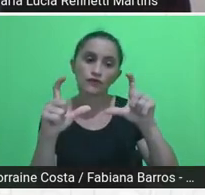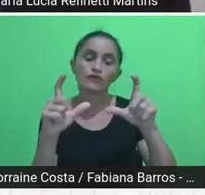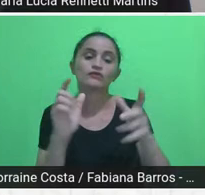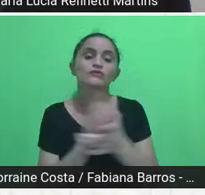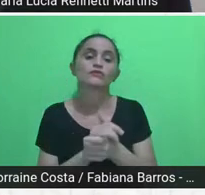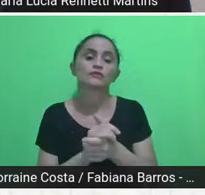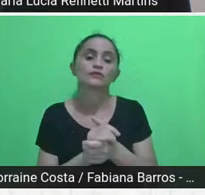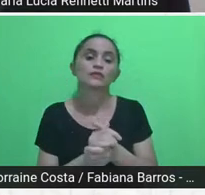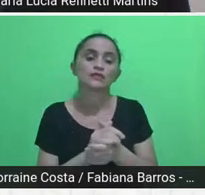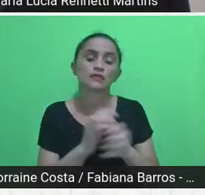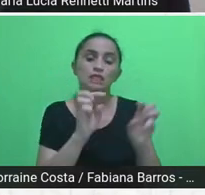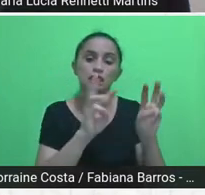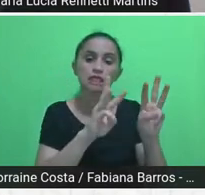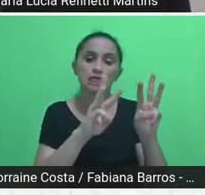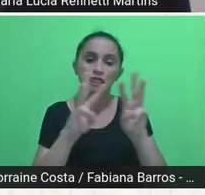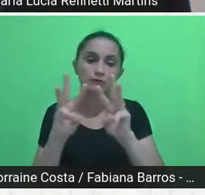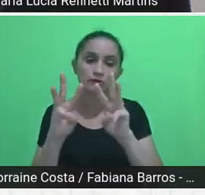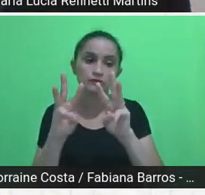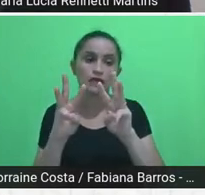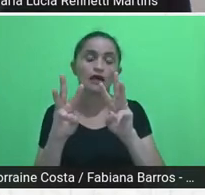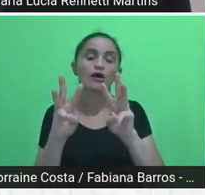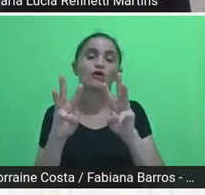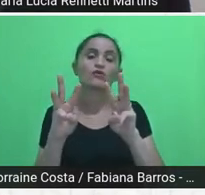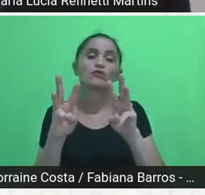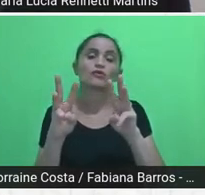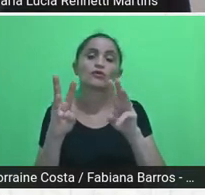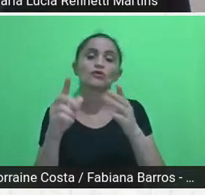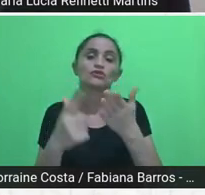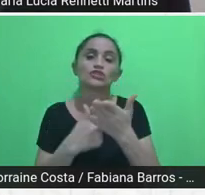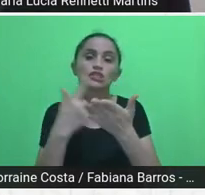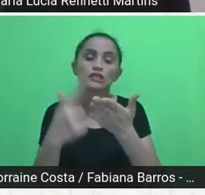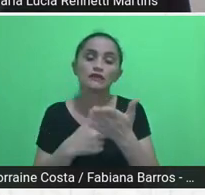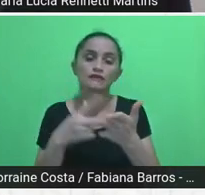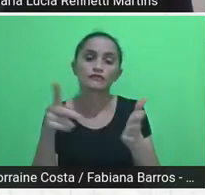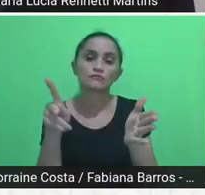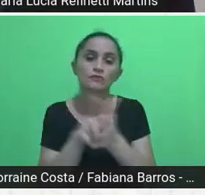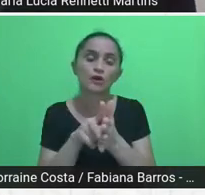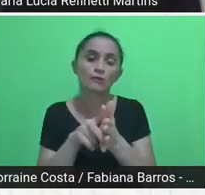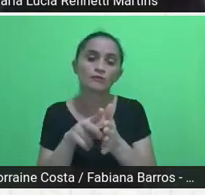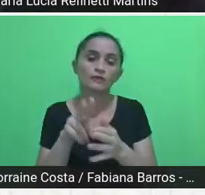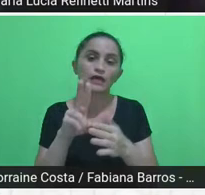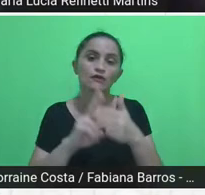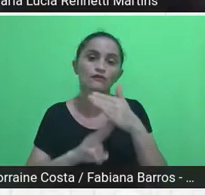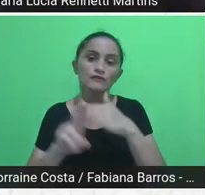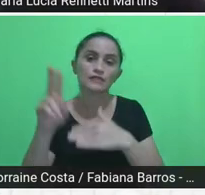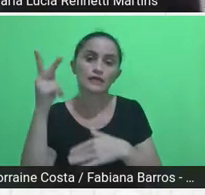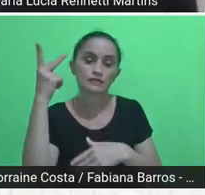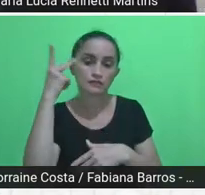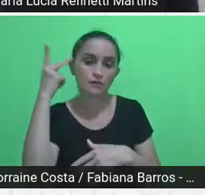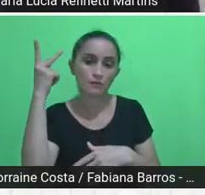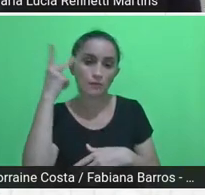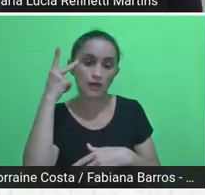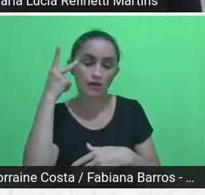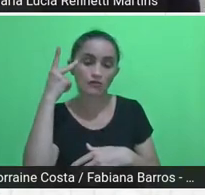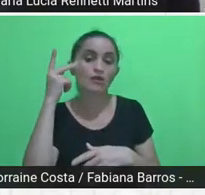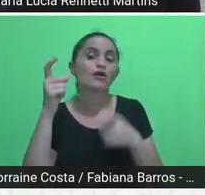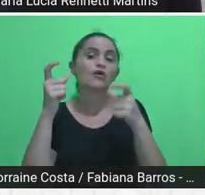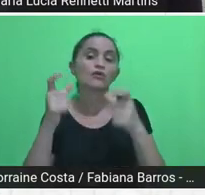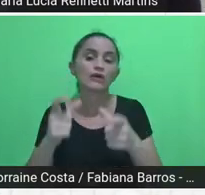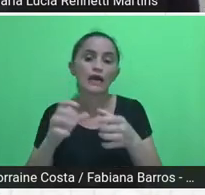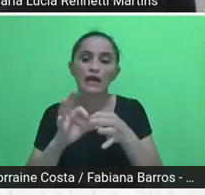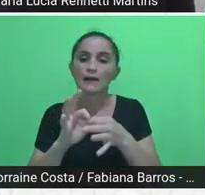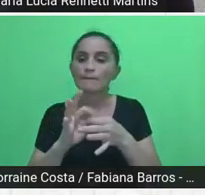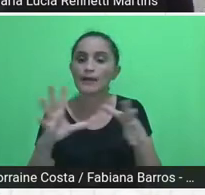de livros abertos da USP, que é com esse emereço aqui, vocês procurarem, portal de livros USP